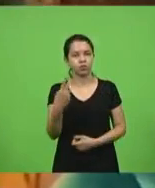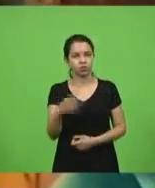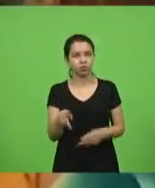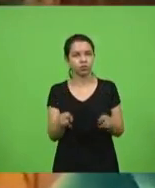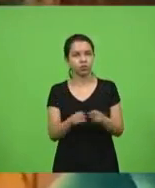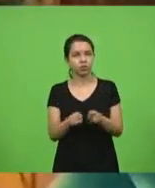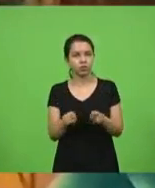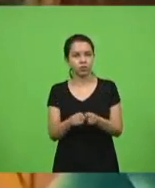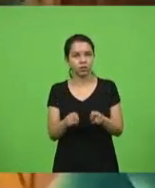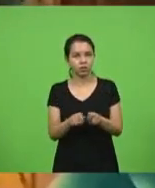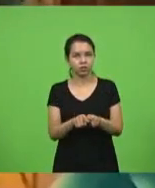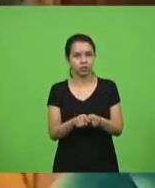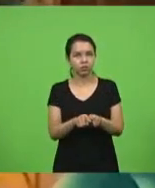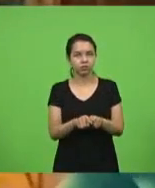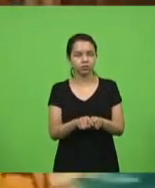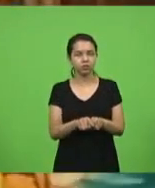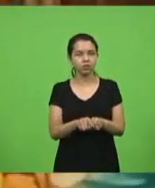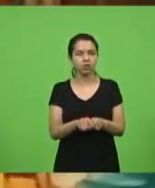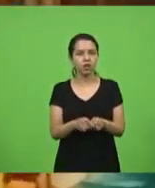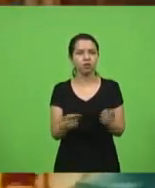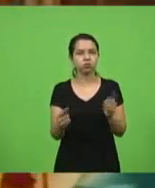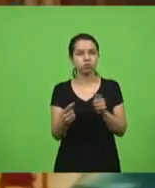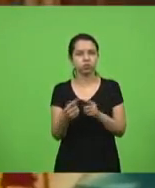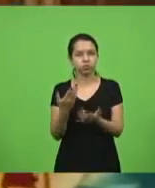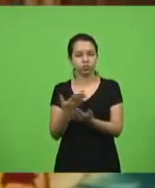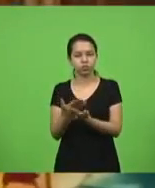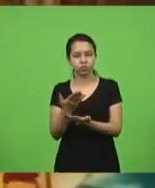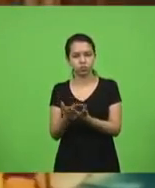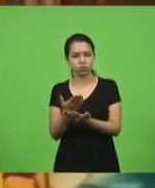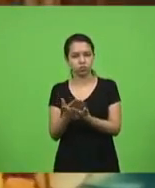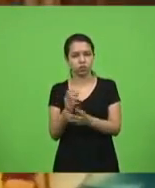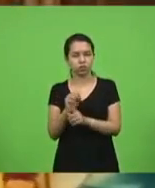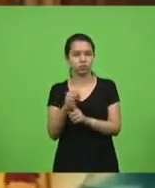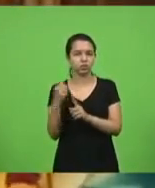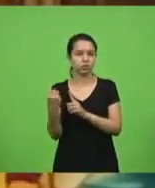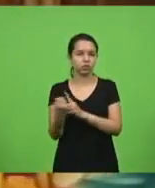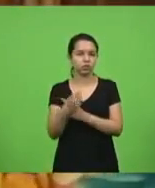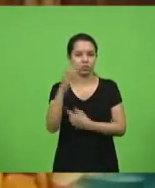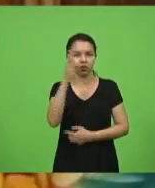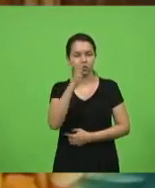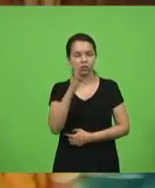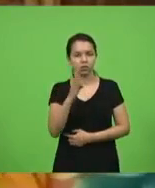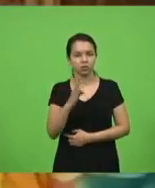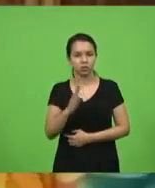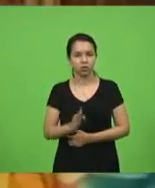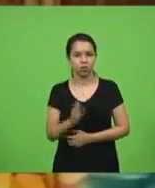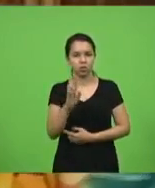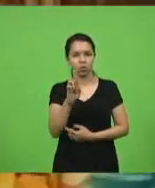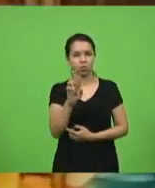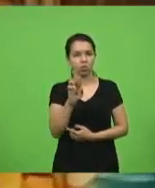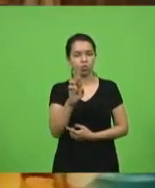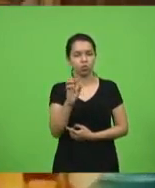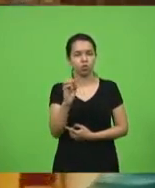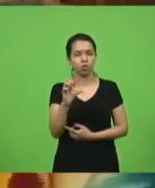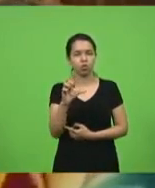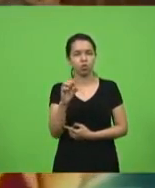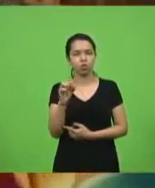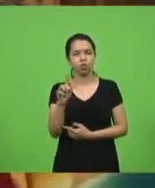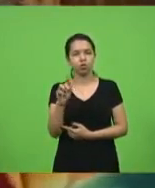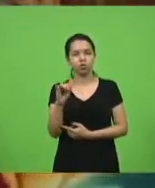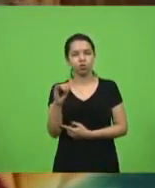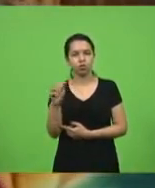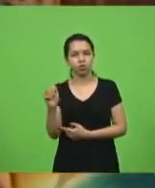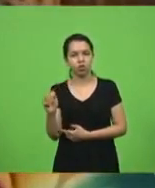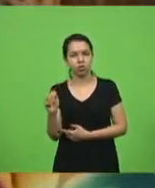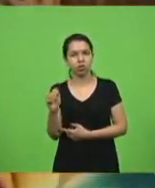segundo um estudo da Sociedade Brasileira de Urologia, deputado, o senhor sabe que houve uma